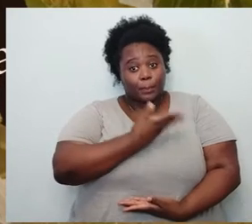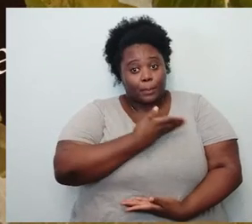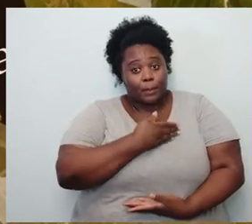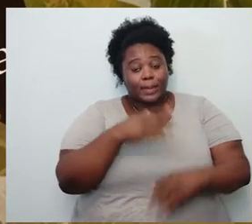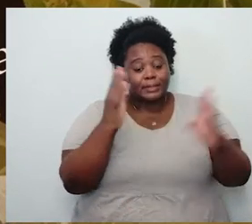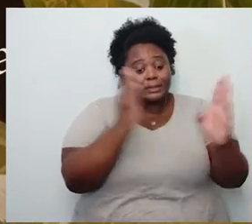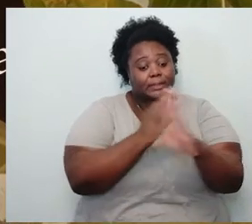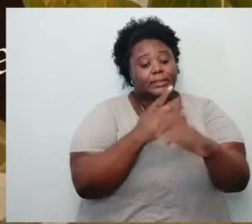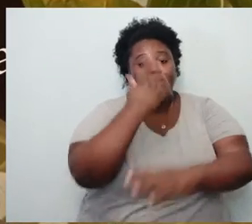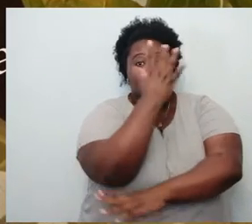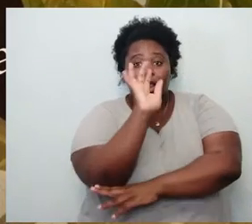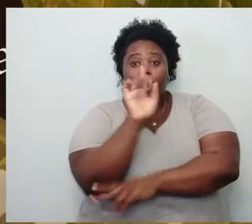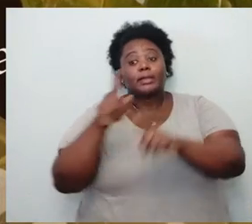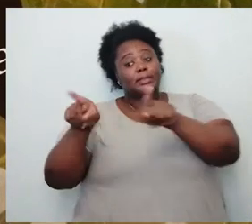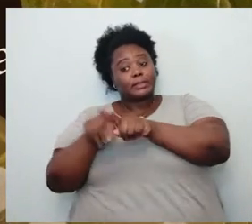We'll be right back.